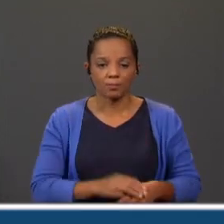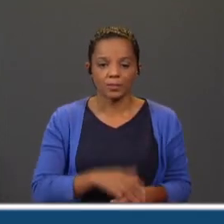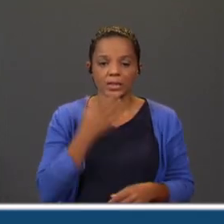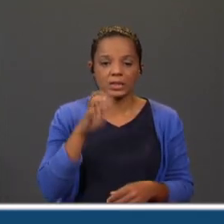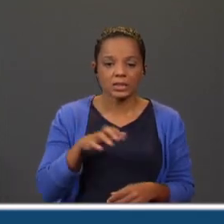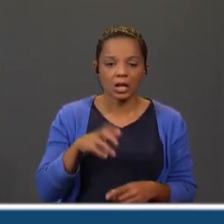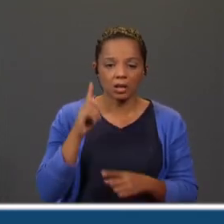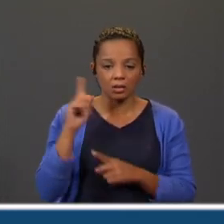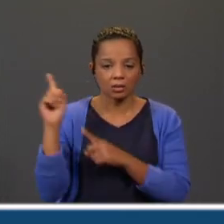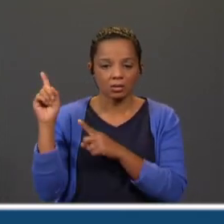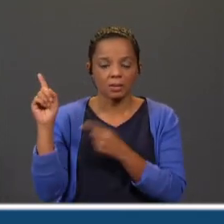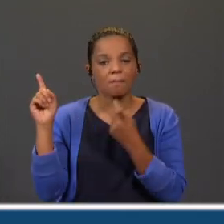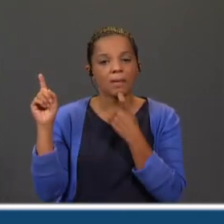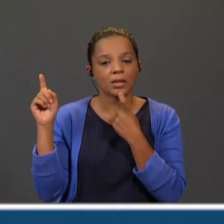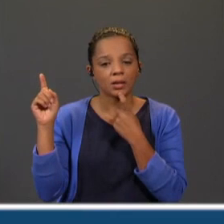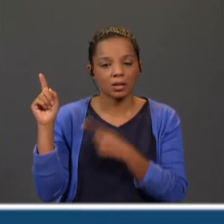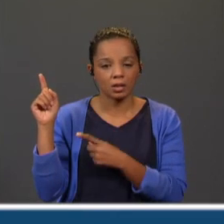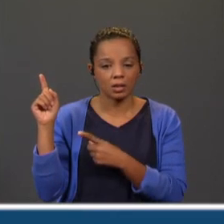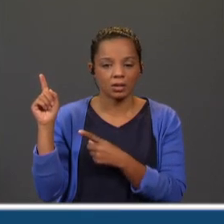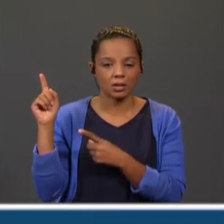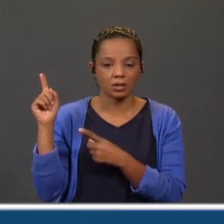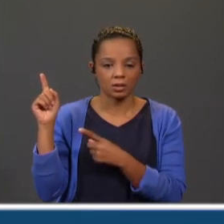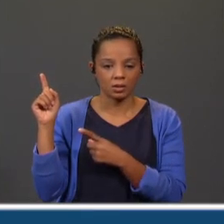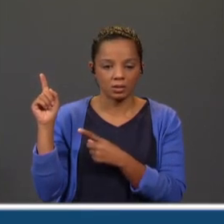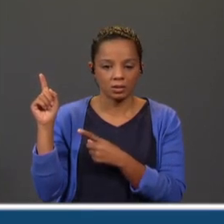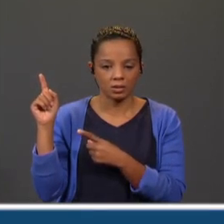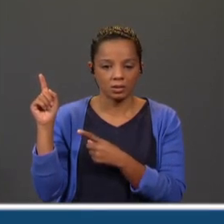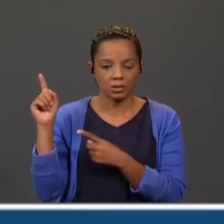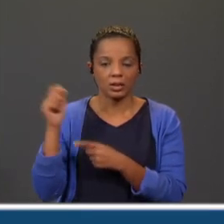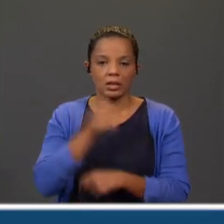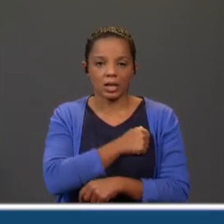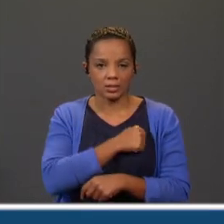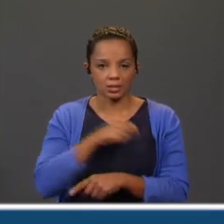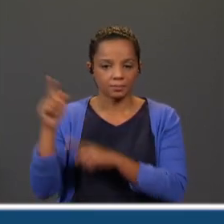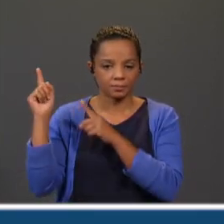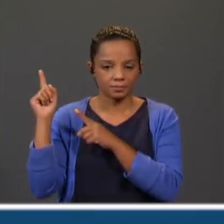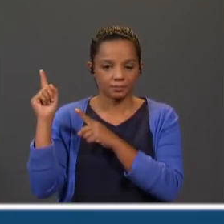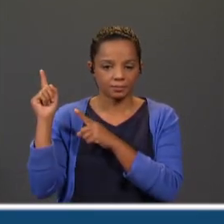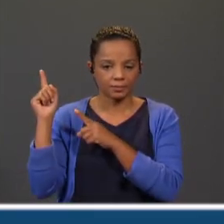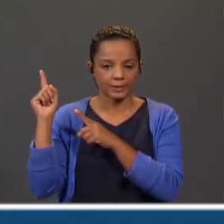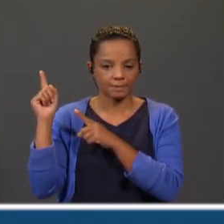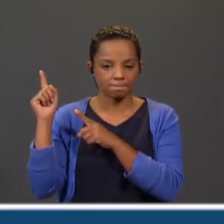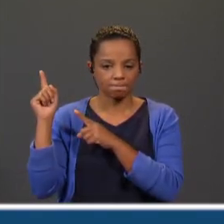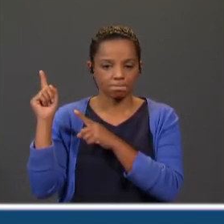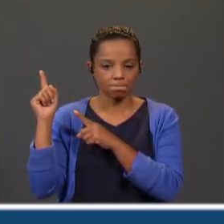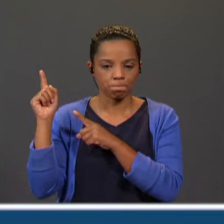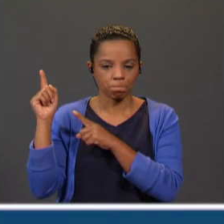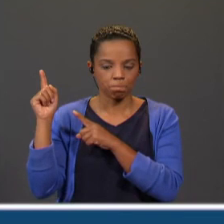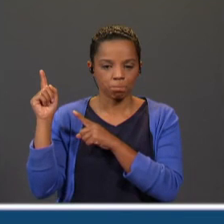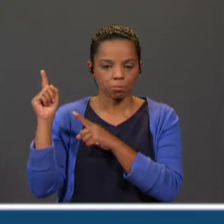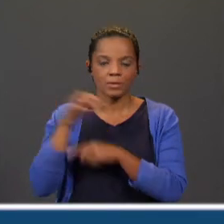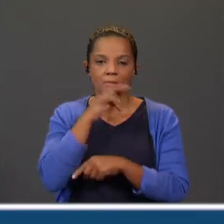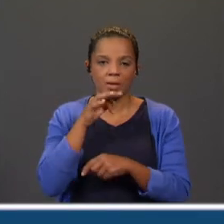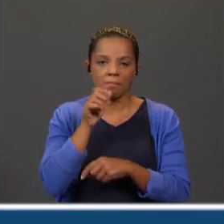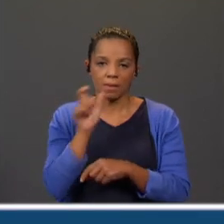Saleiro. Pedra, pedreira. E pedrinha. E casa, casota. E casaril.